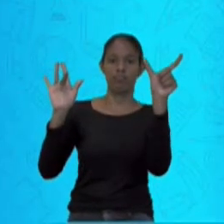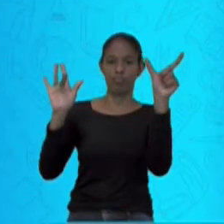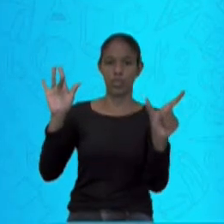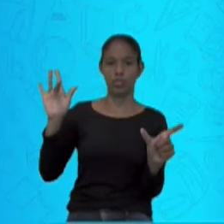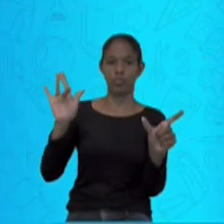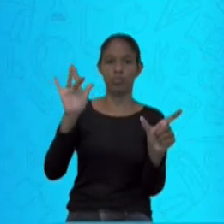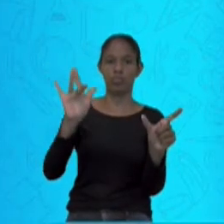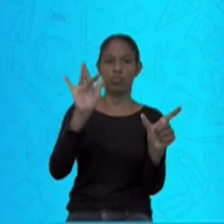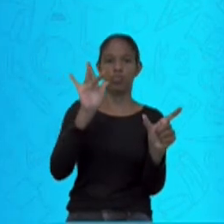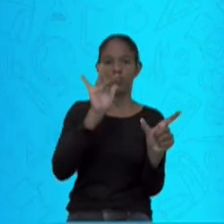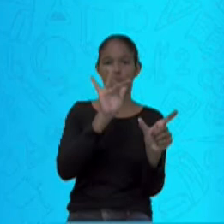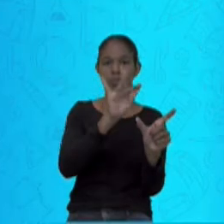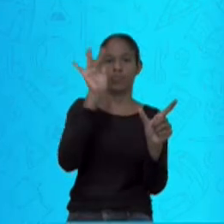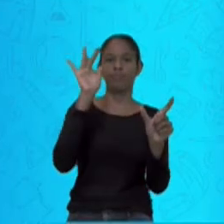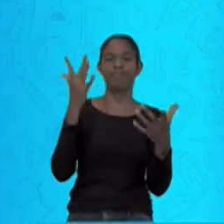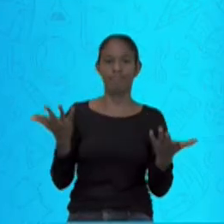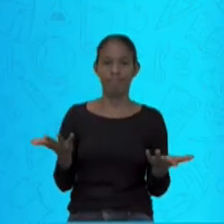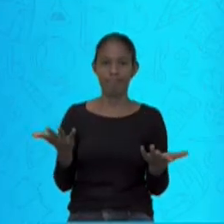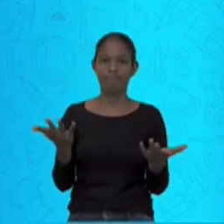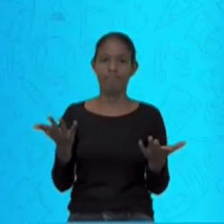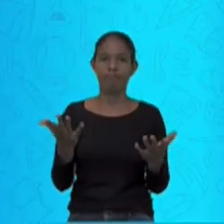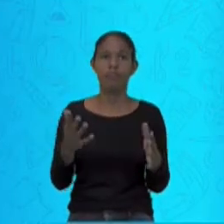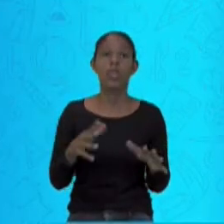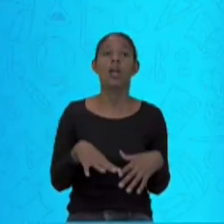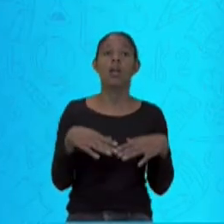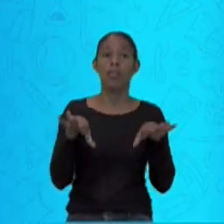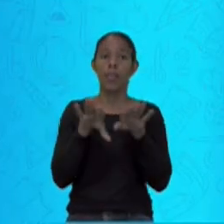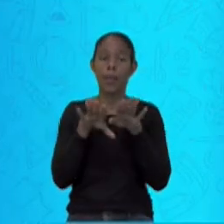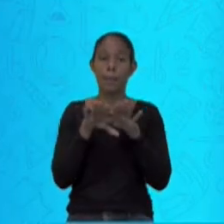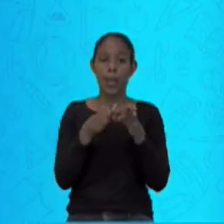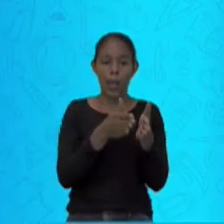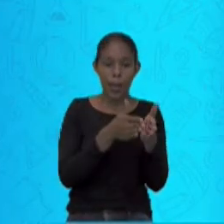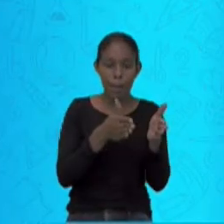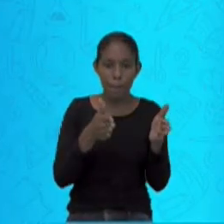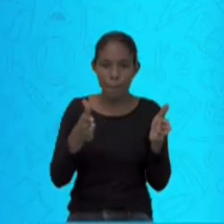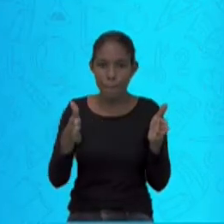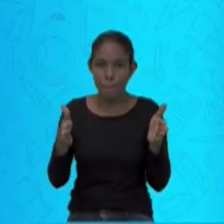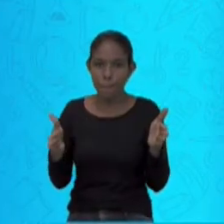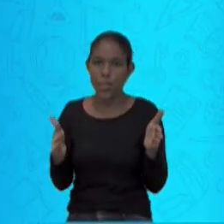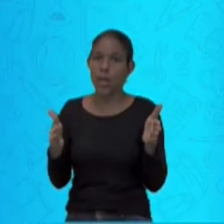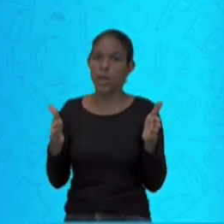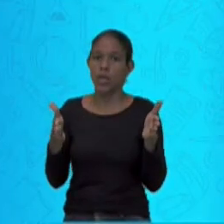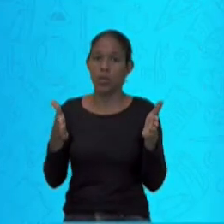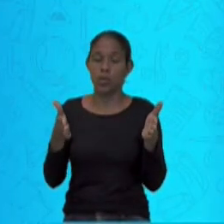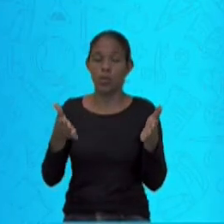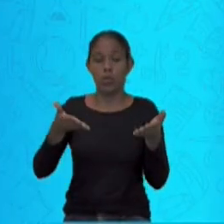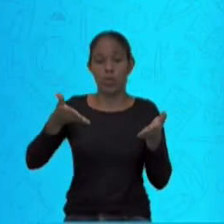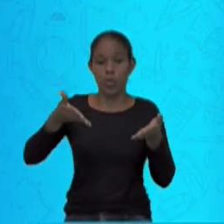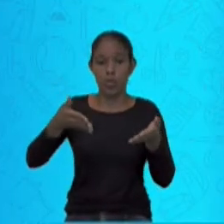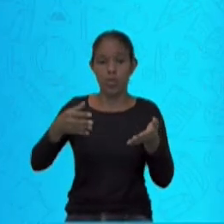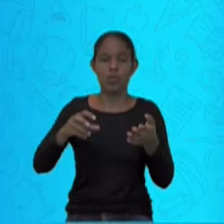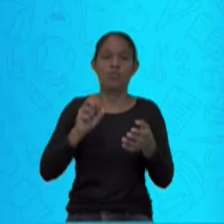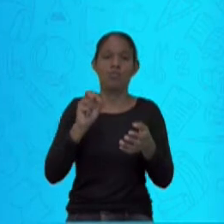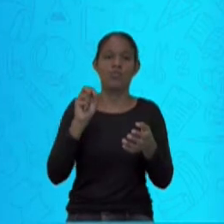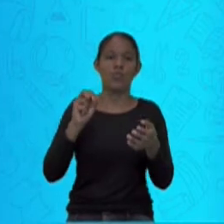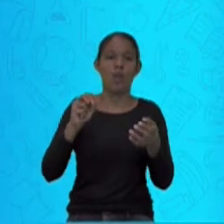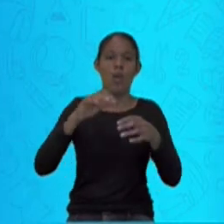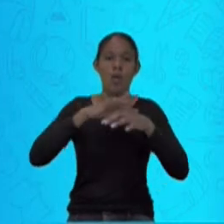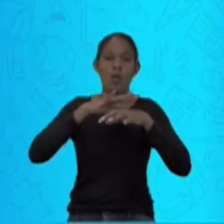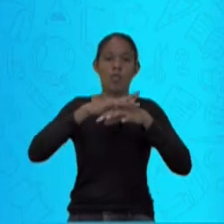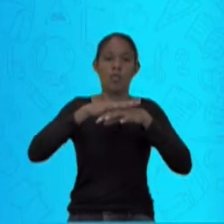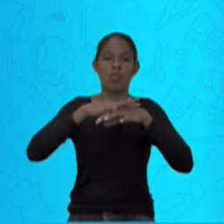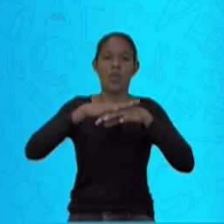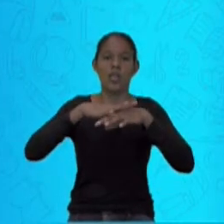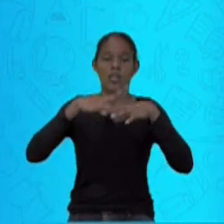contato com o agente infeccioso e a manifestação dos sintomas, de 4 a 10 dias, sendo em média de